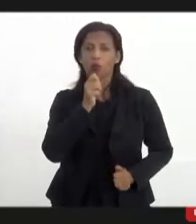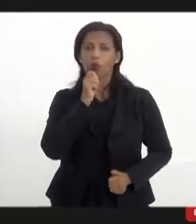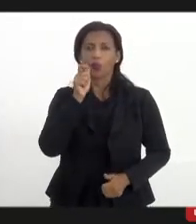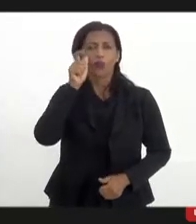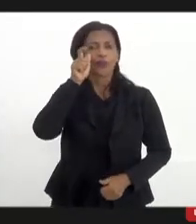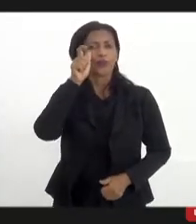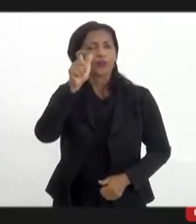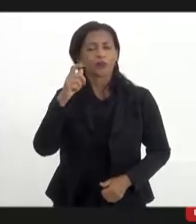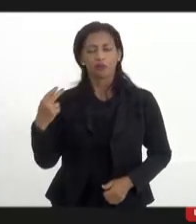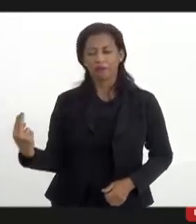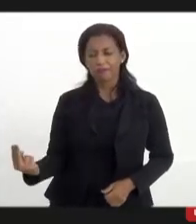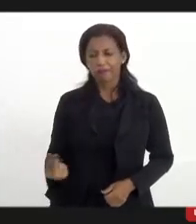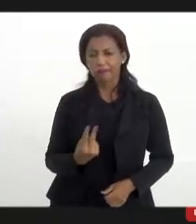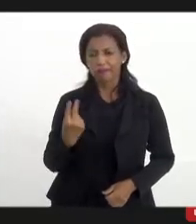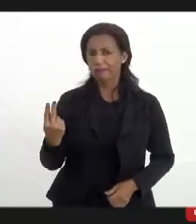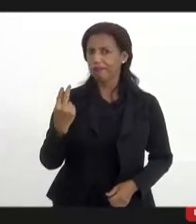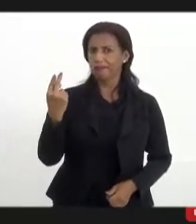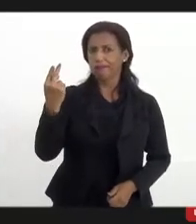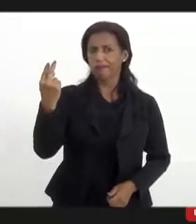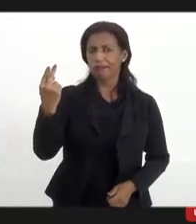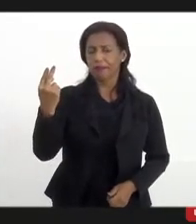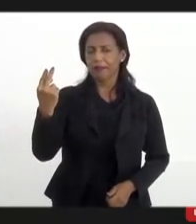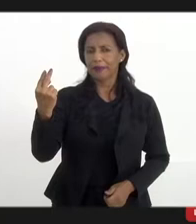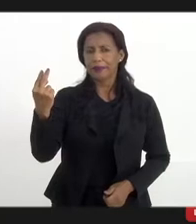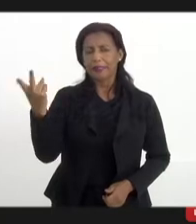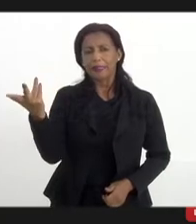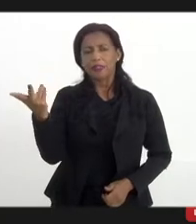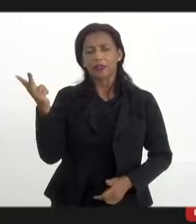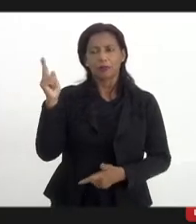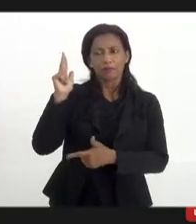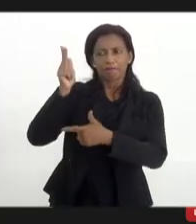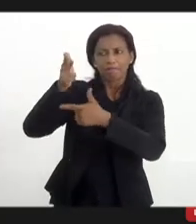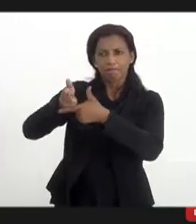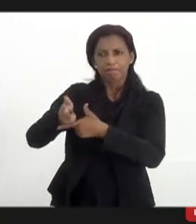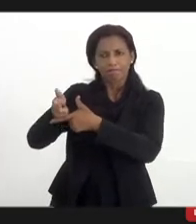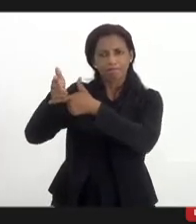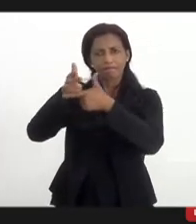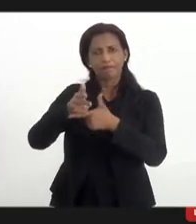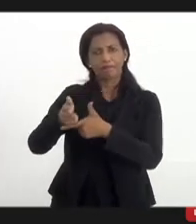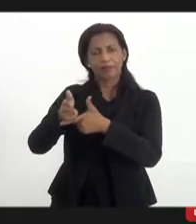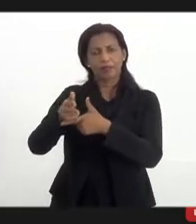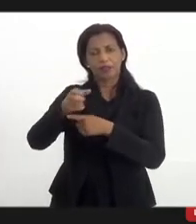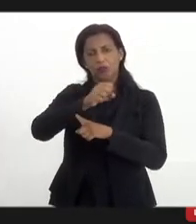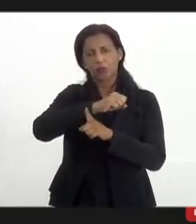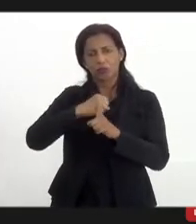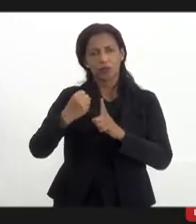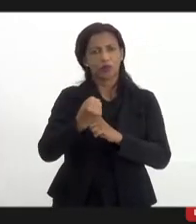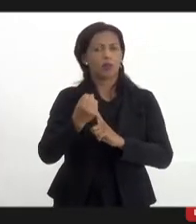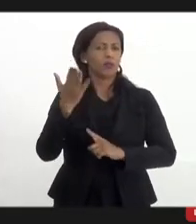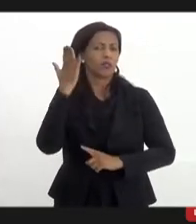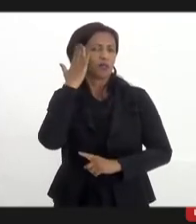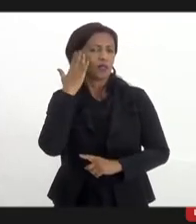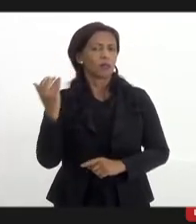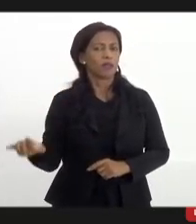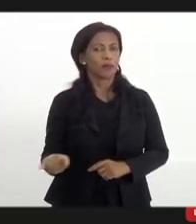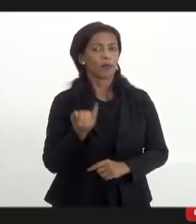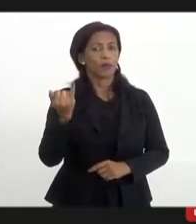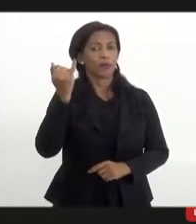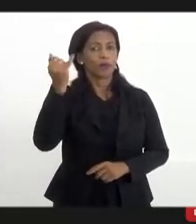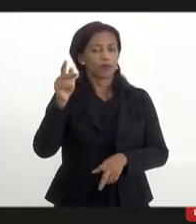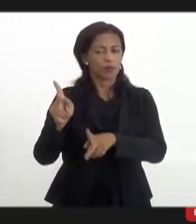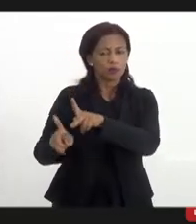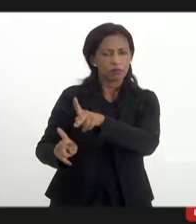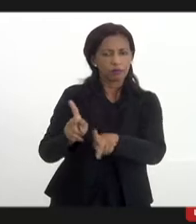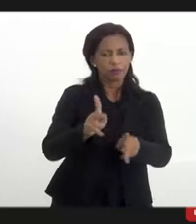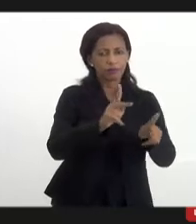de valorização de uma mídia social que a gente sabe que é importante para a população, que é importante para